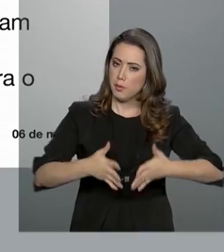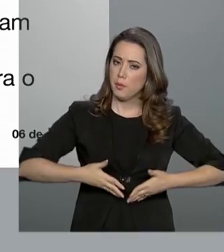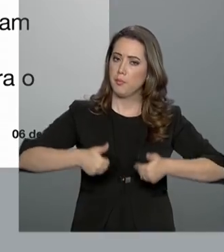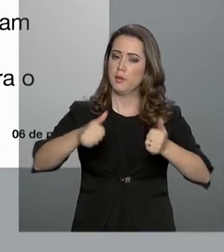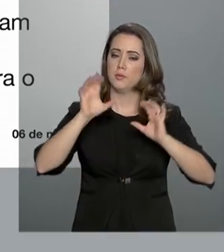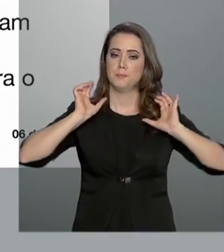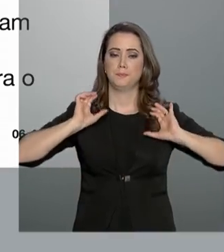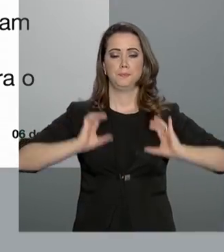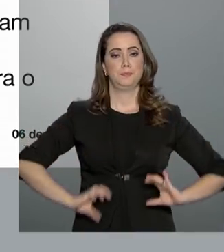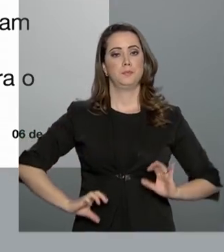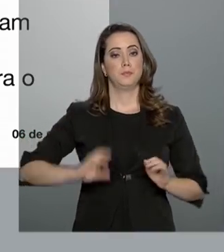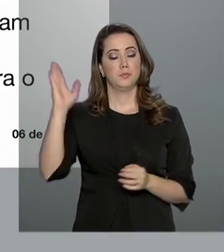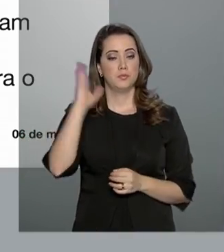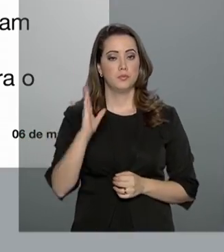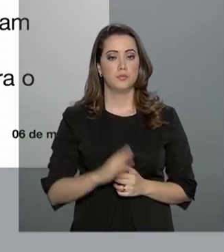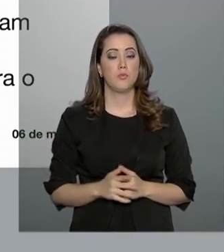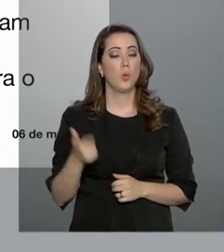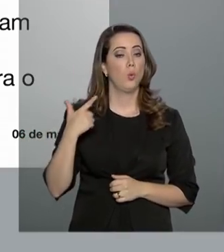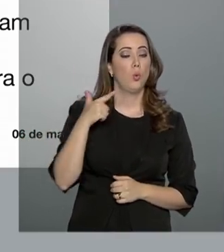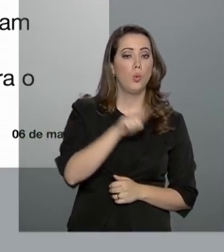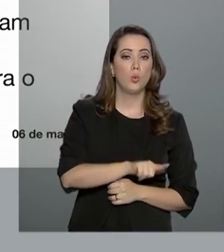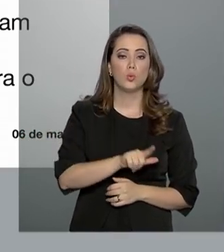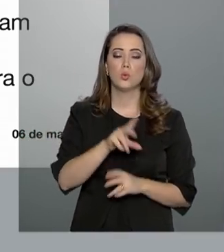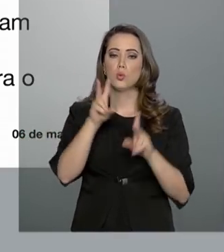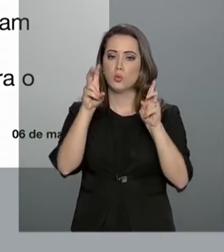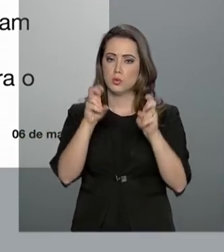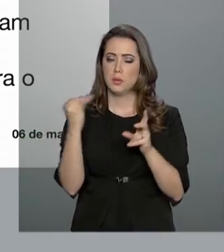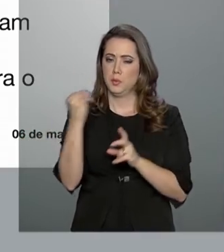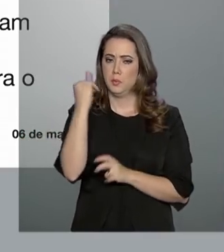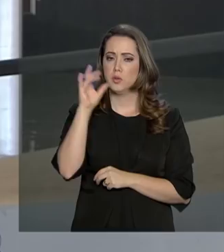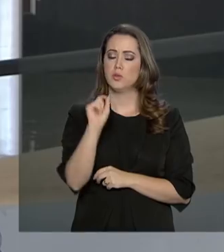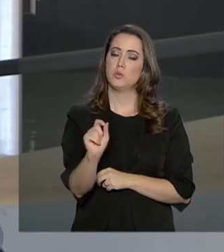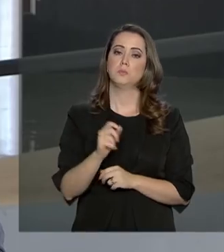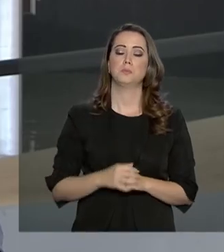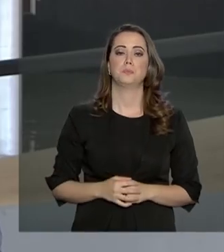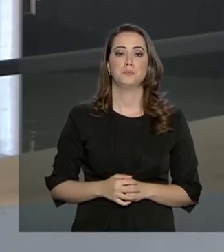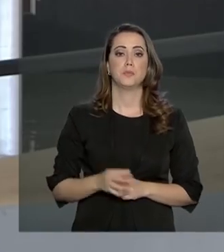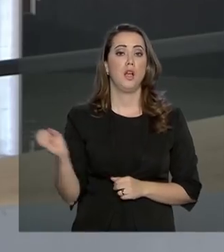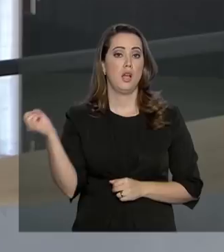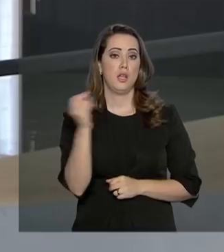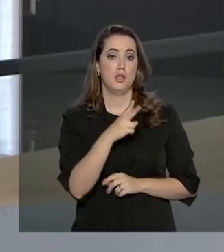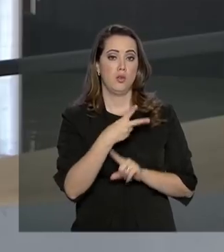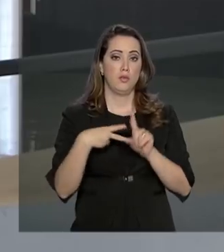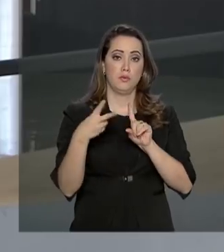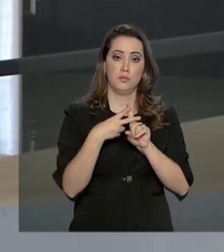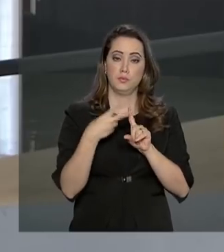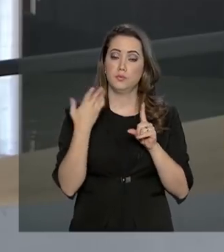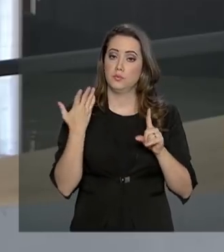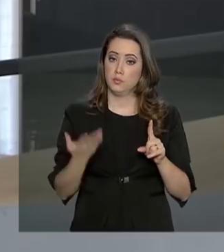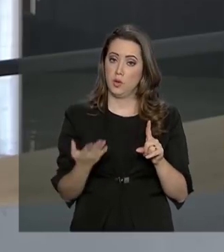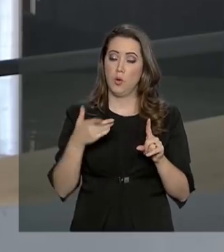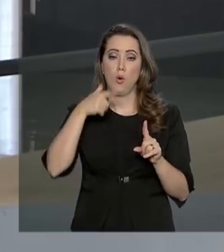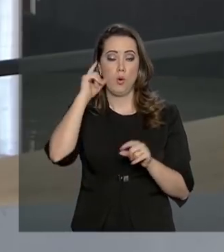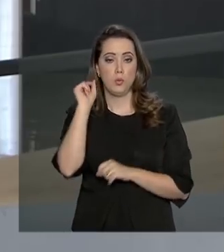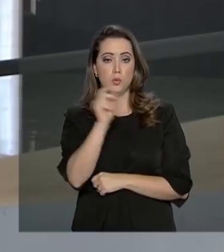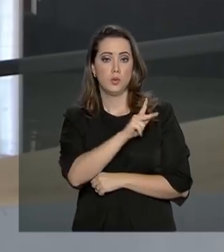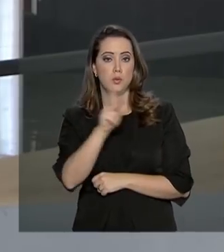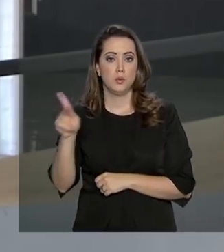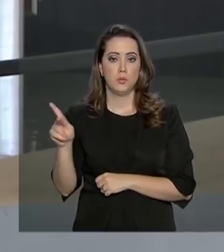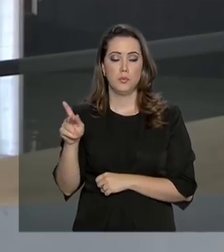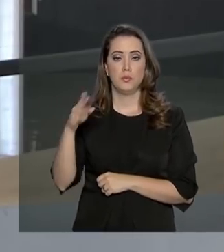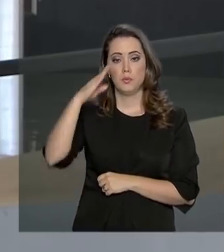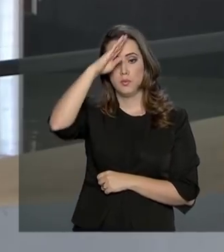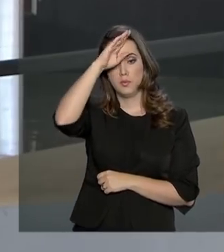para o cidadão brasileiro. Outro tema na agenda do governo é em relação à nova Previdência. Ontem, o presidente